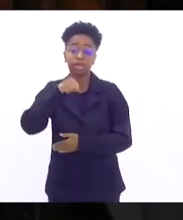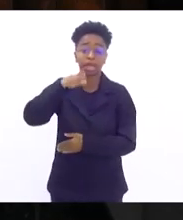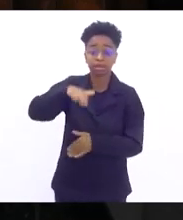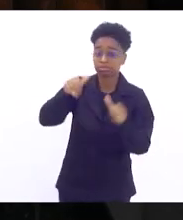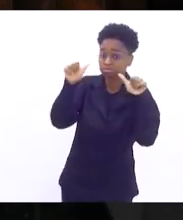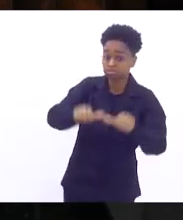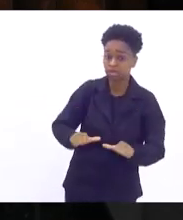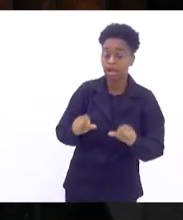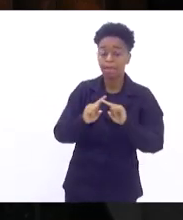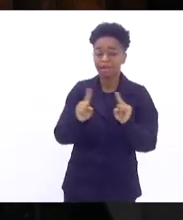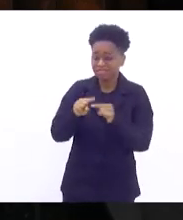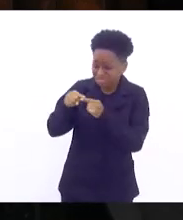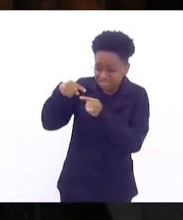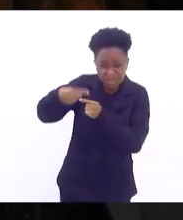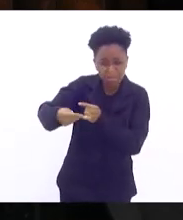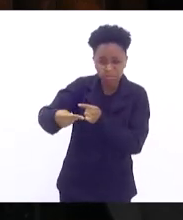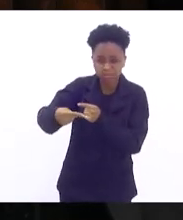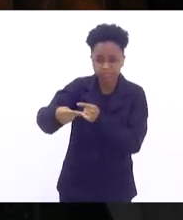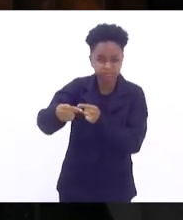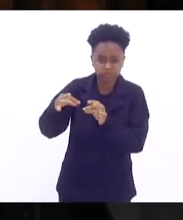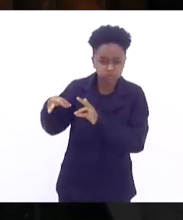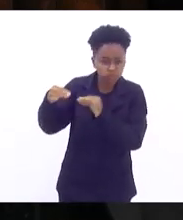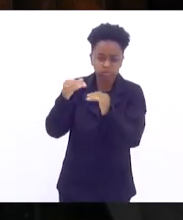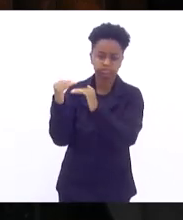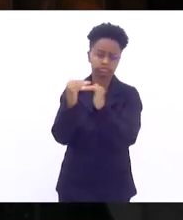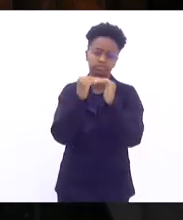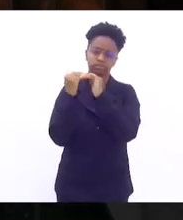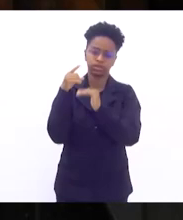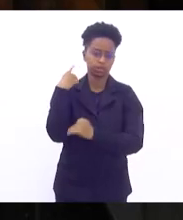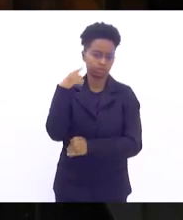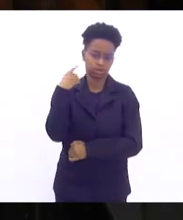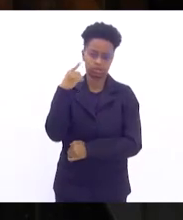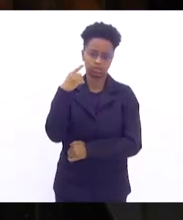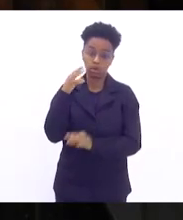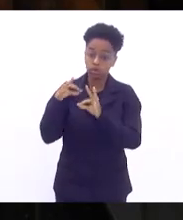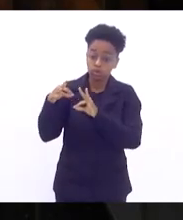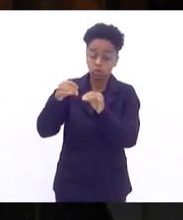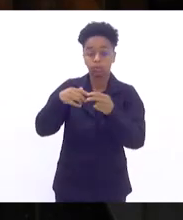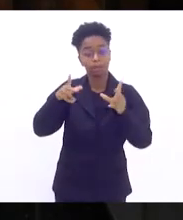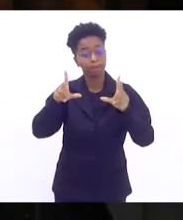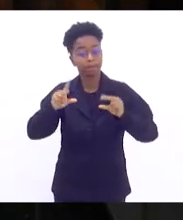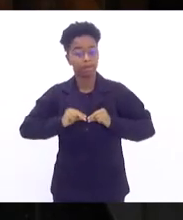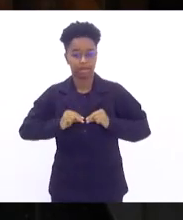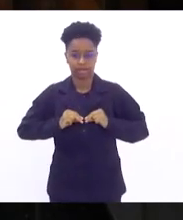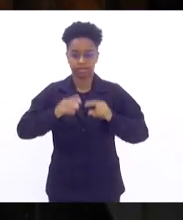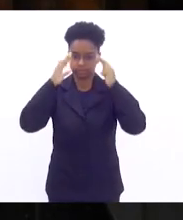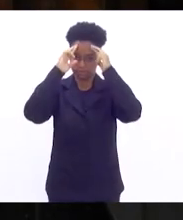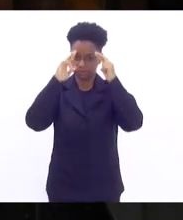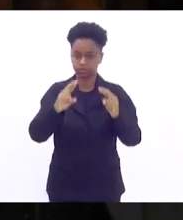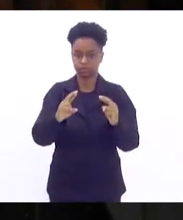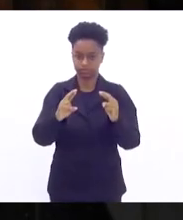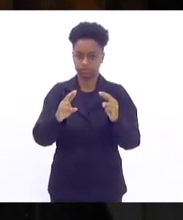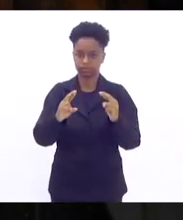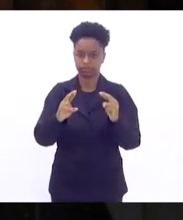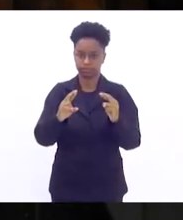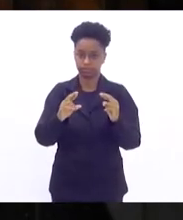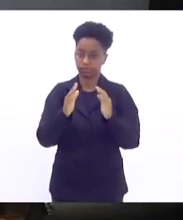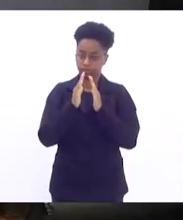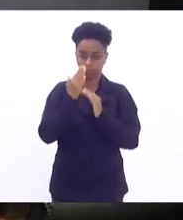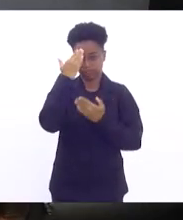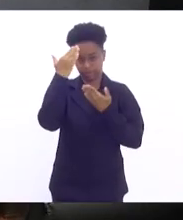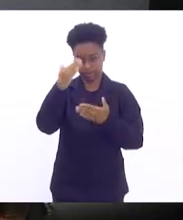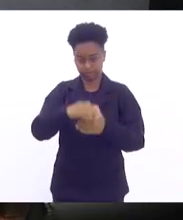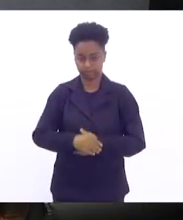disso todos são deputados e todos merecem respeito senhor presidente. Muito obrigado.